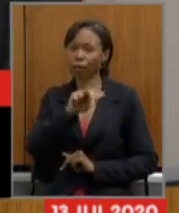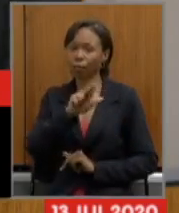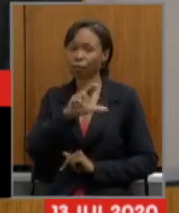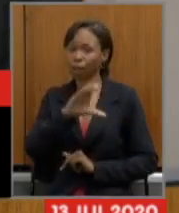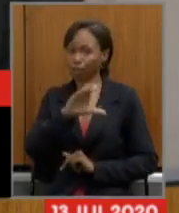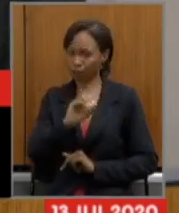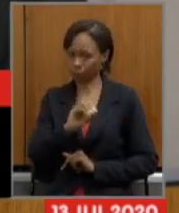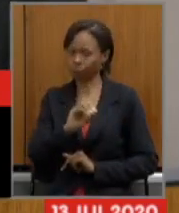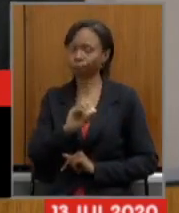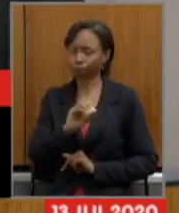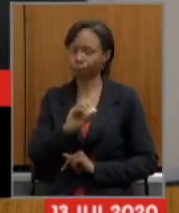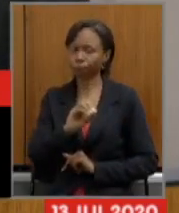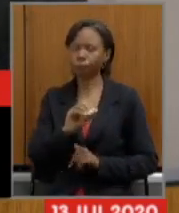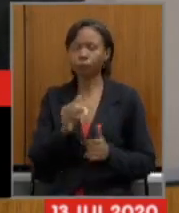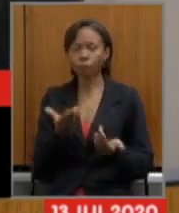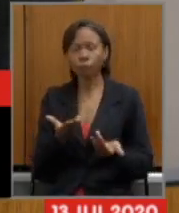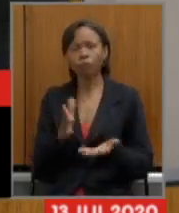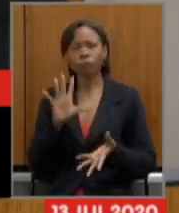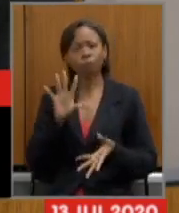finalmente